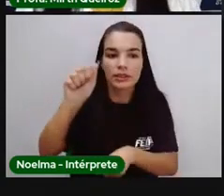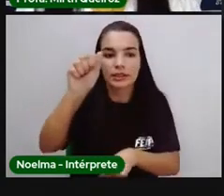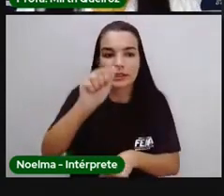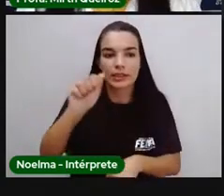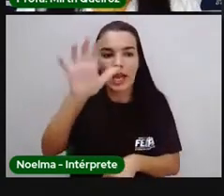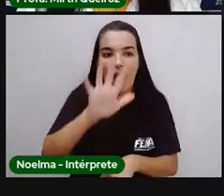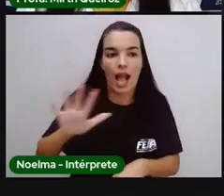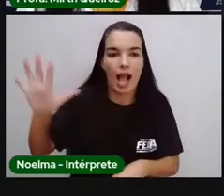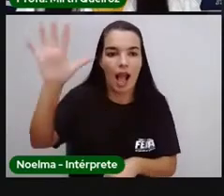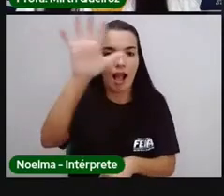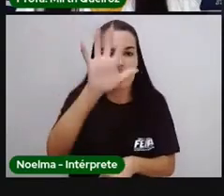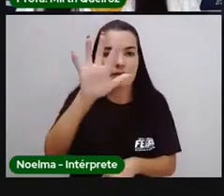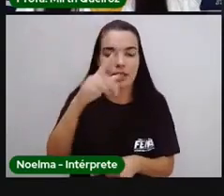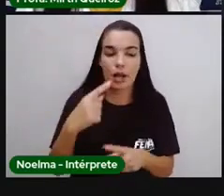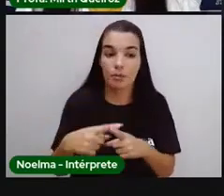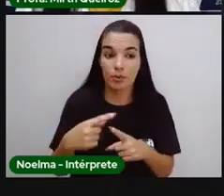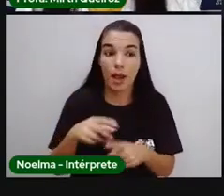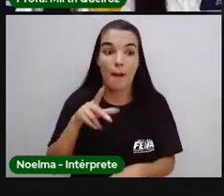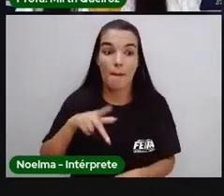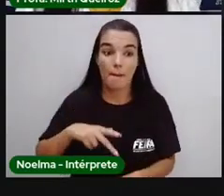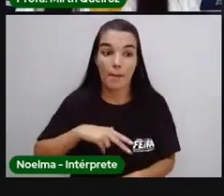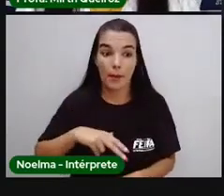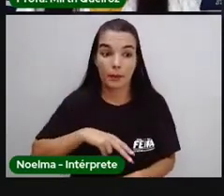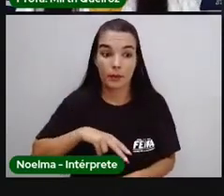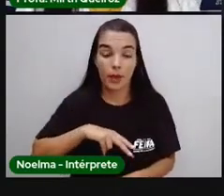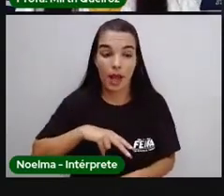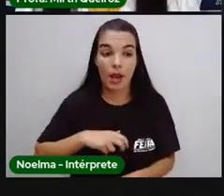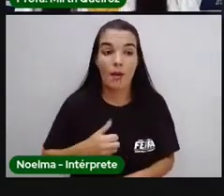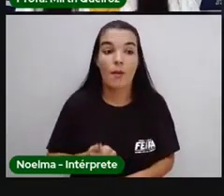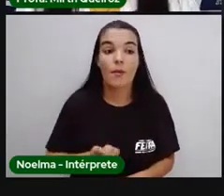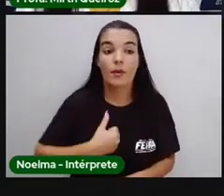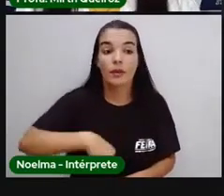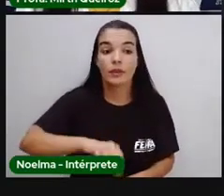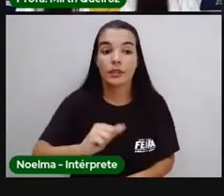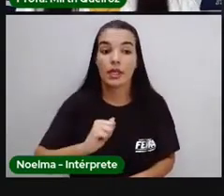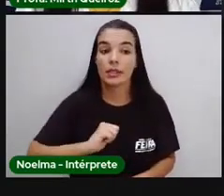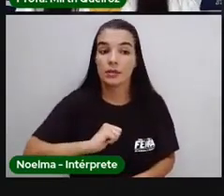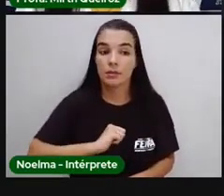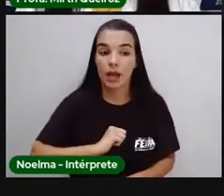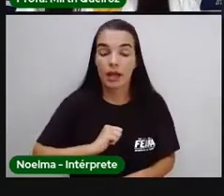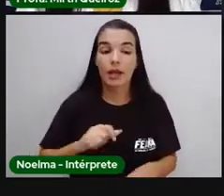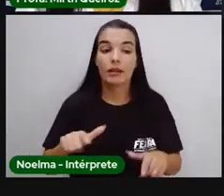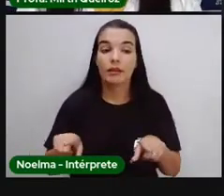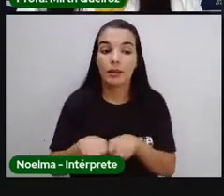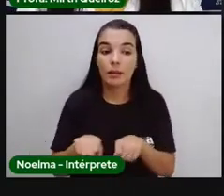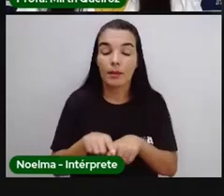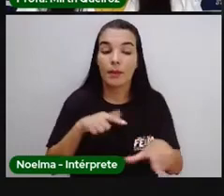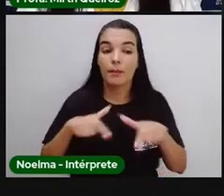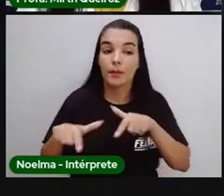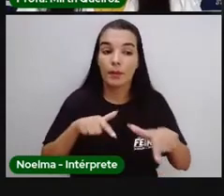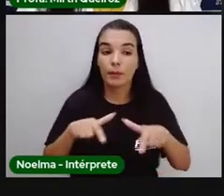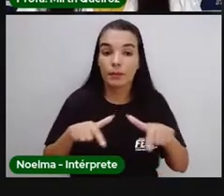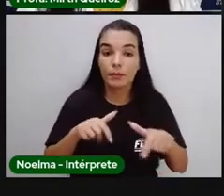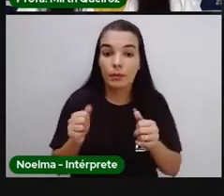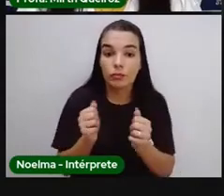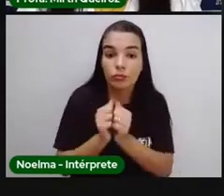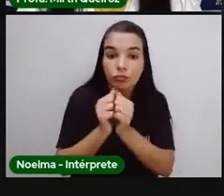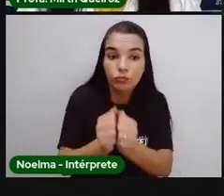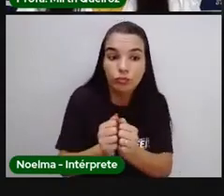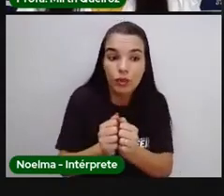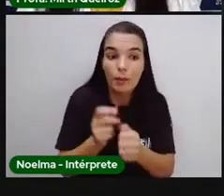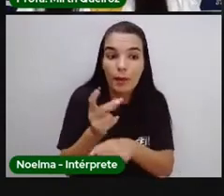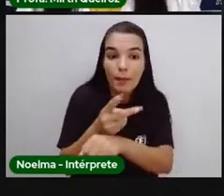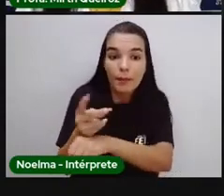Portugal e Espanha desejavam muito ter acesso direto às fontes orientais, que eram as fontes onde encontravam as